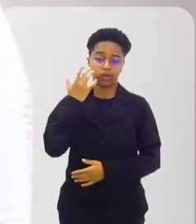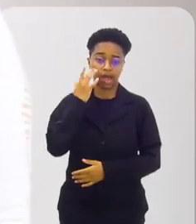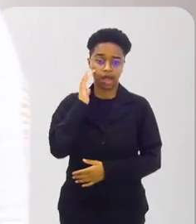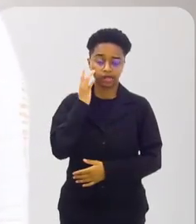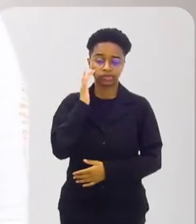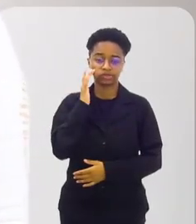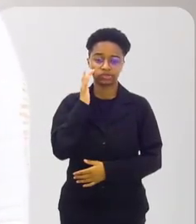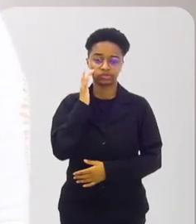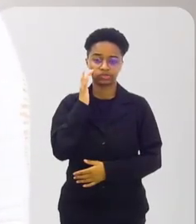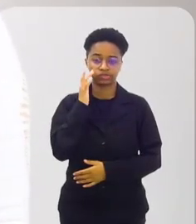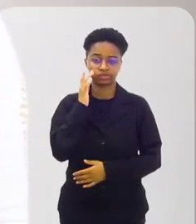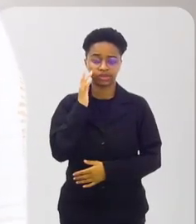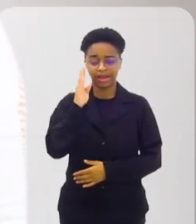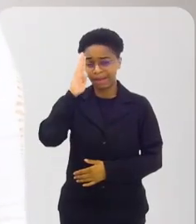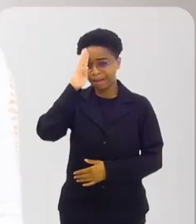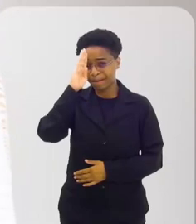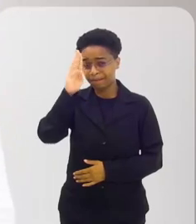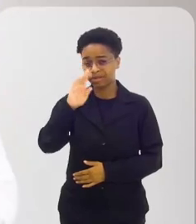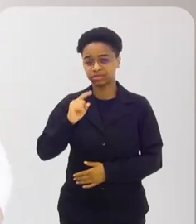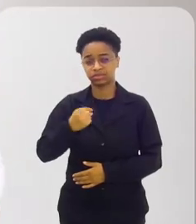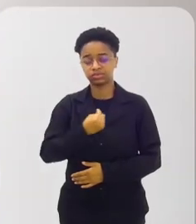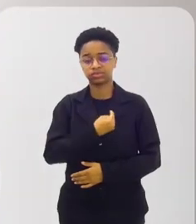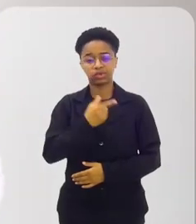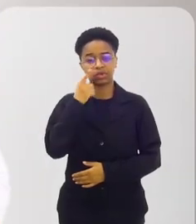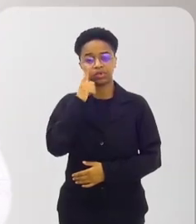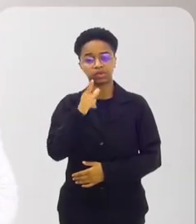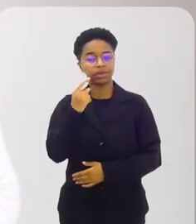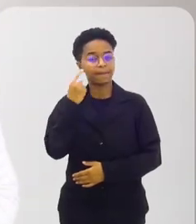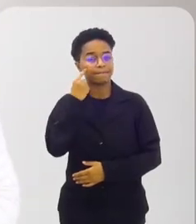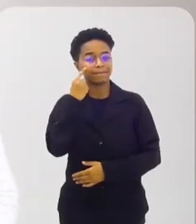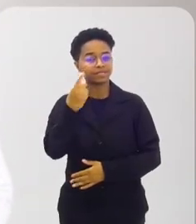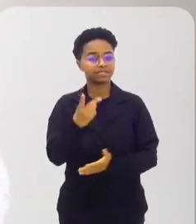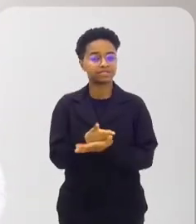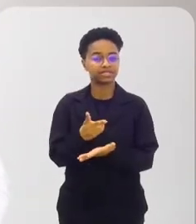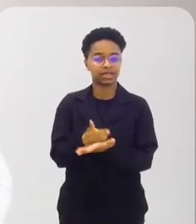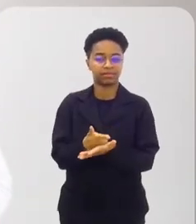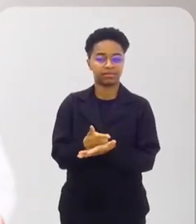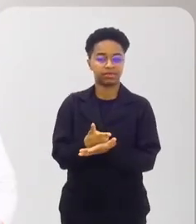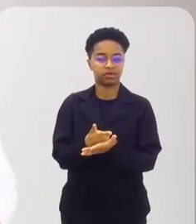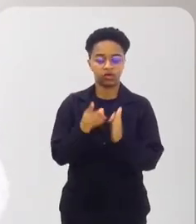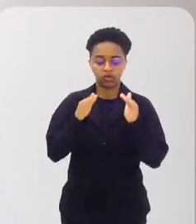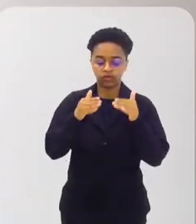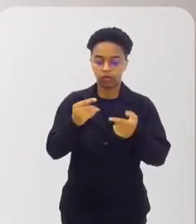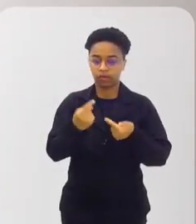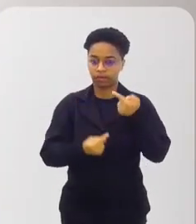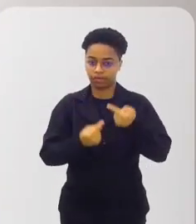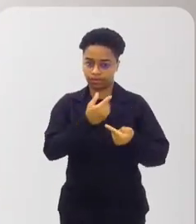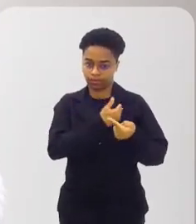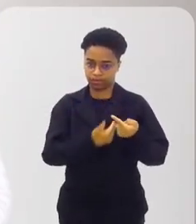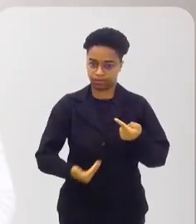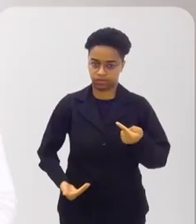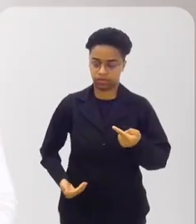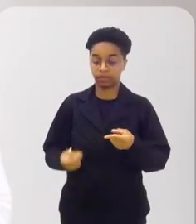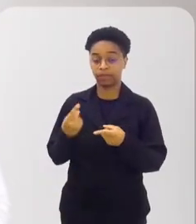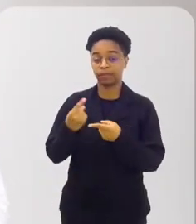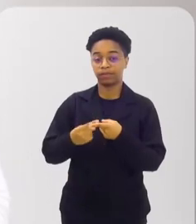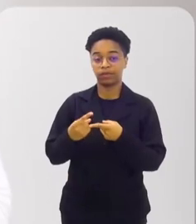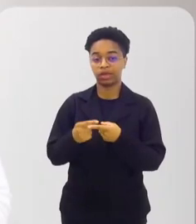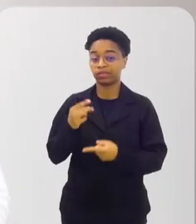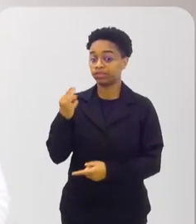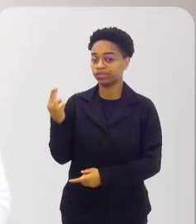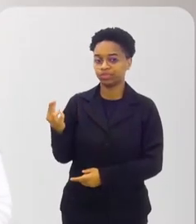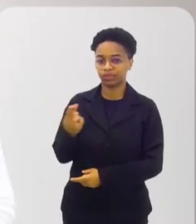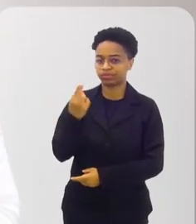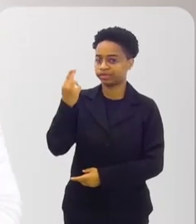que foi... É essencial que a gente possa pensar sempre a partir das políticas públicas, porque